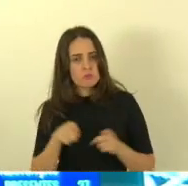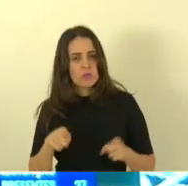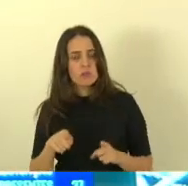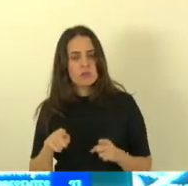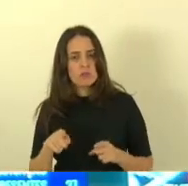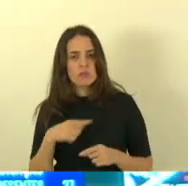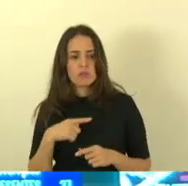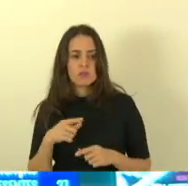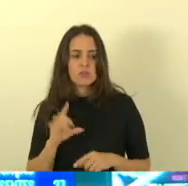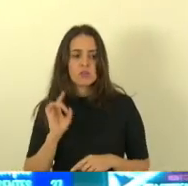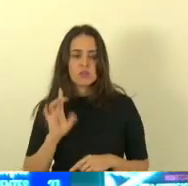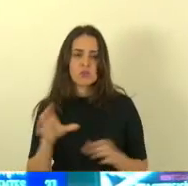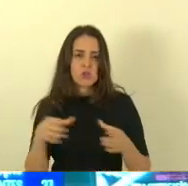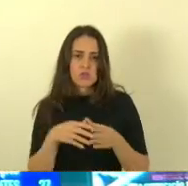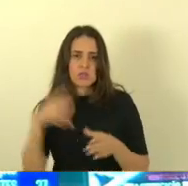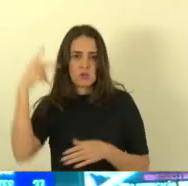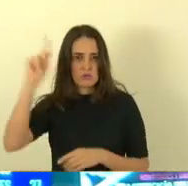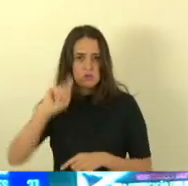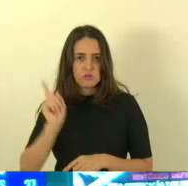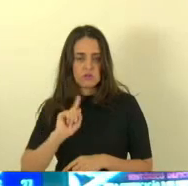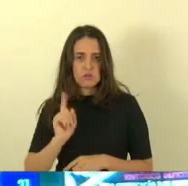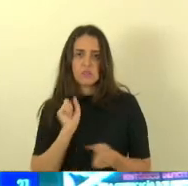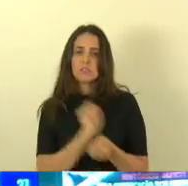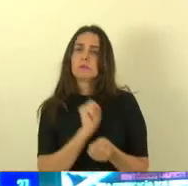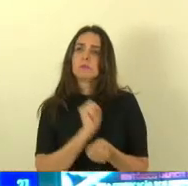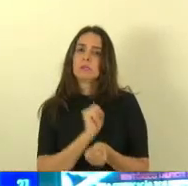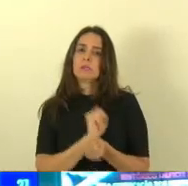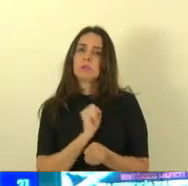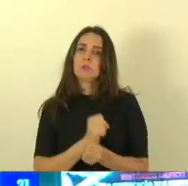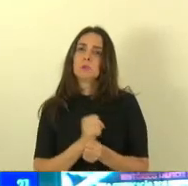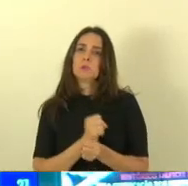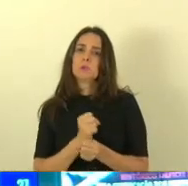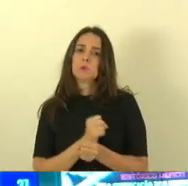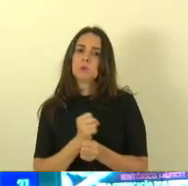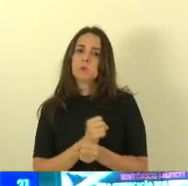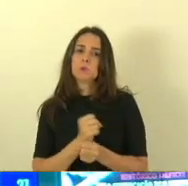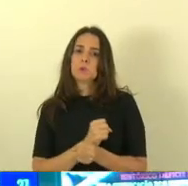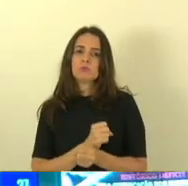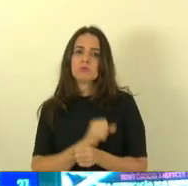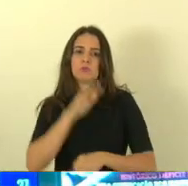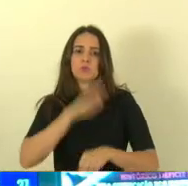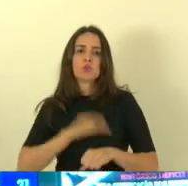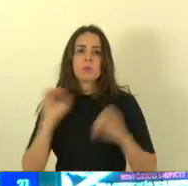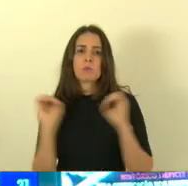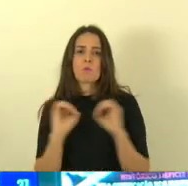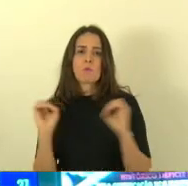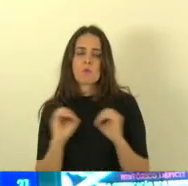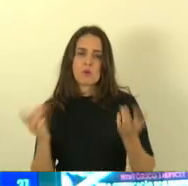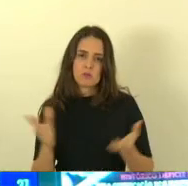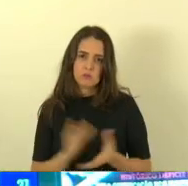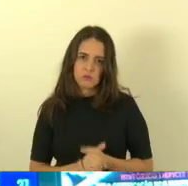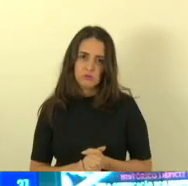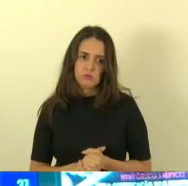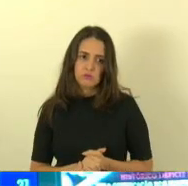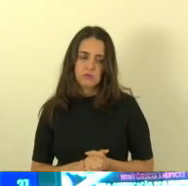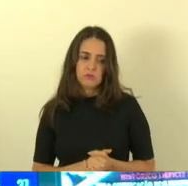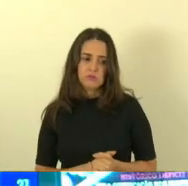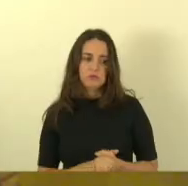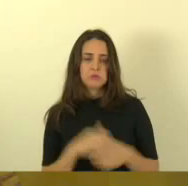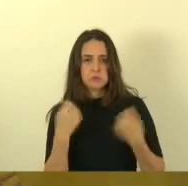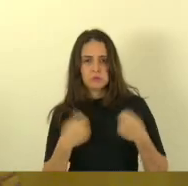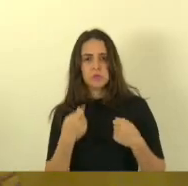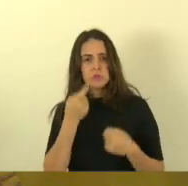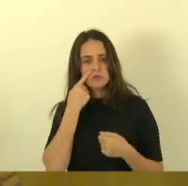fatores não só dessa categoria e espera de ser chamado quem passa e não é chamado e teria que